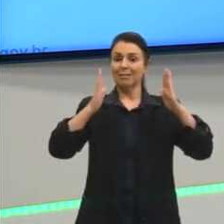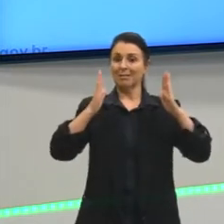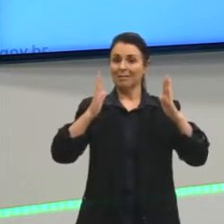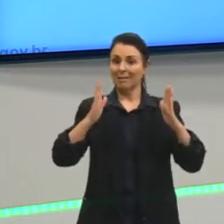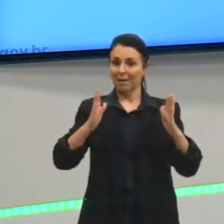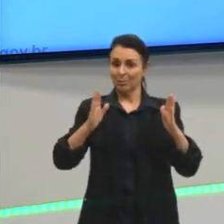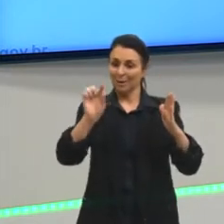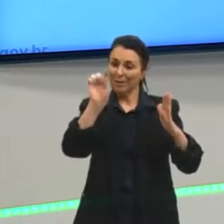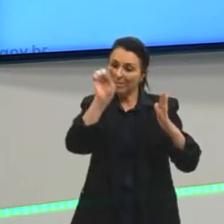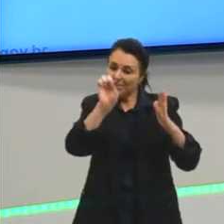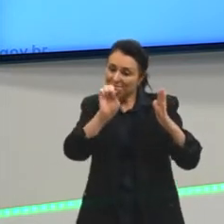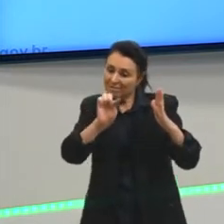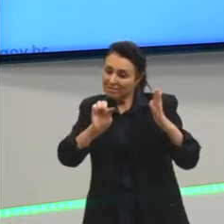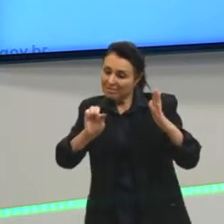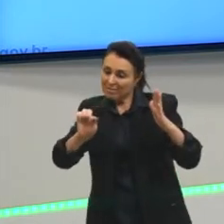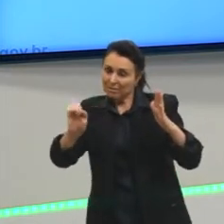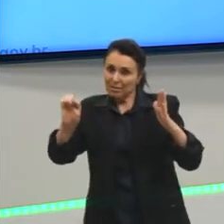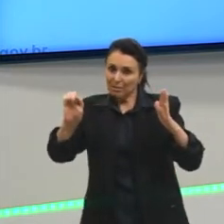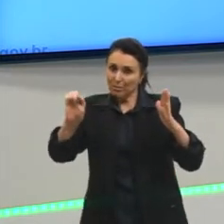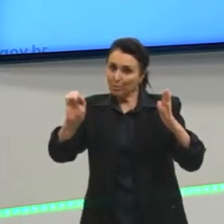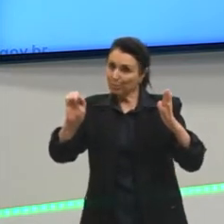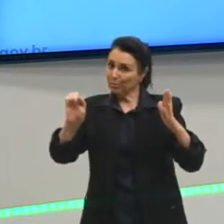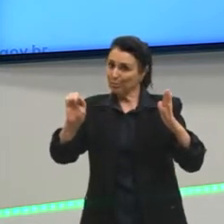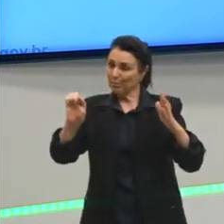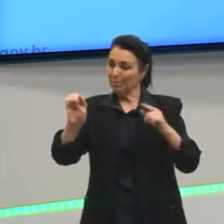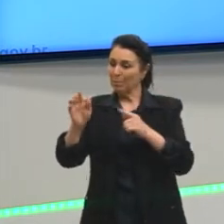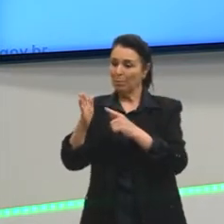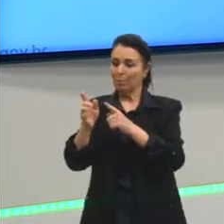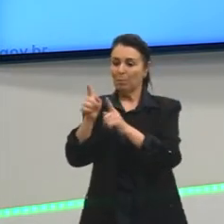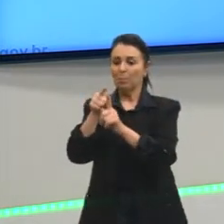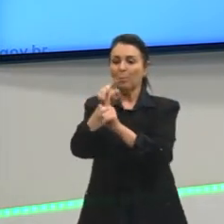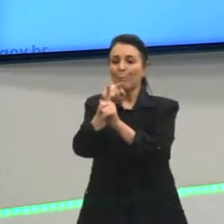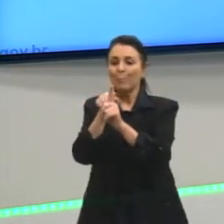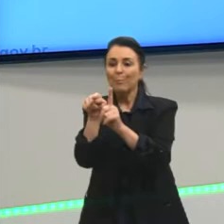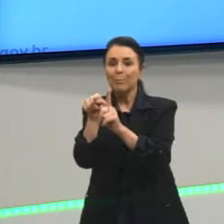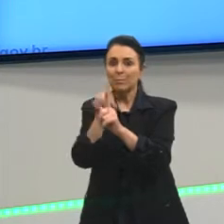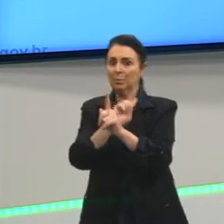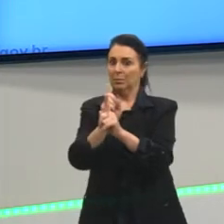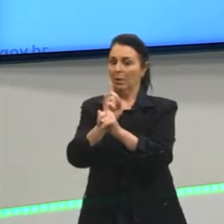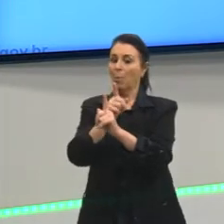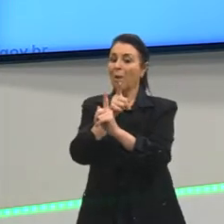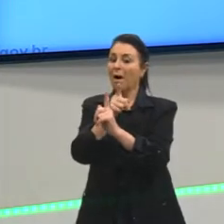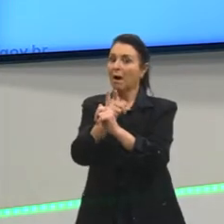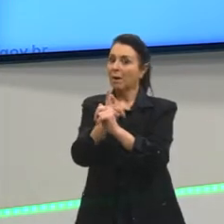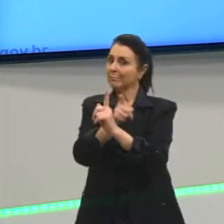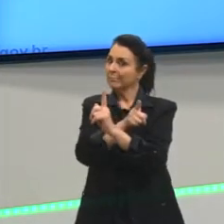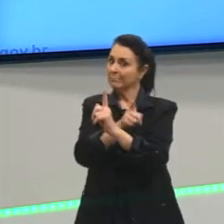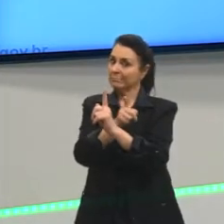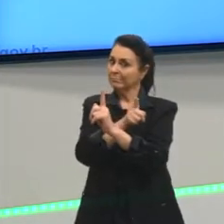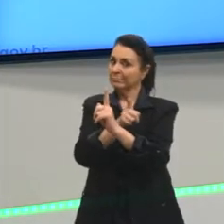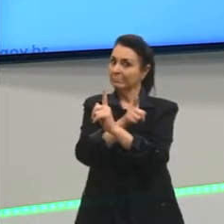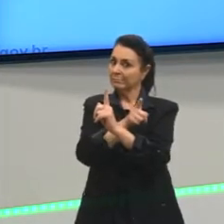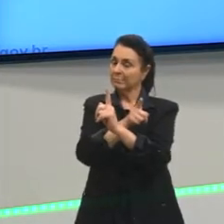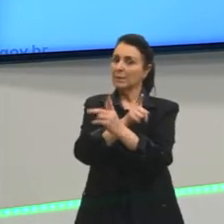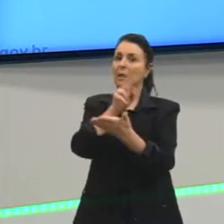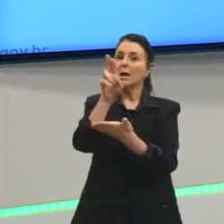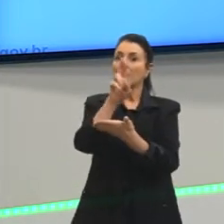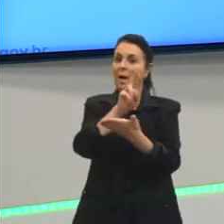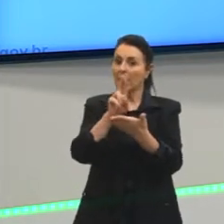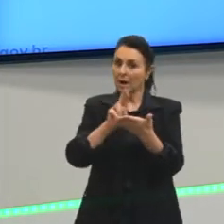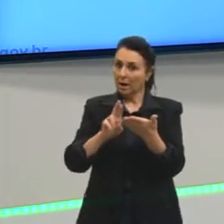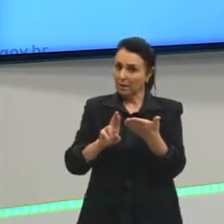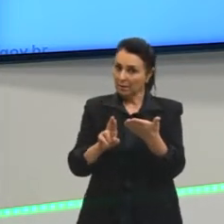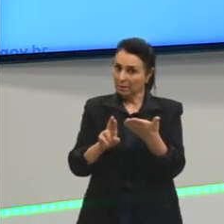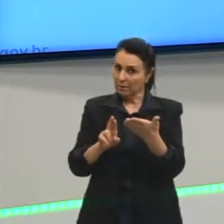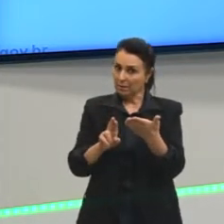da letra para fora da margem. Por quê? Porque no momento de correção, essa redação, ela é posta como se fosse numa